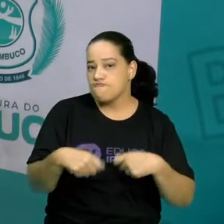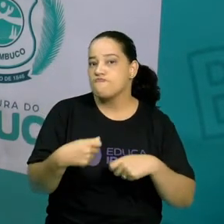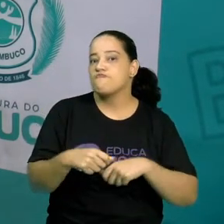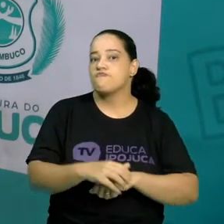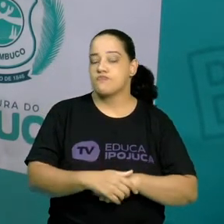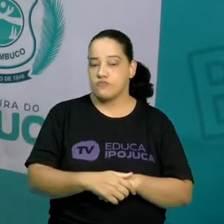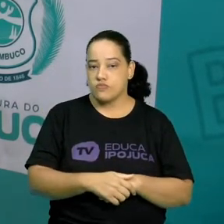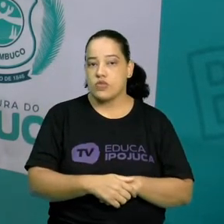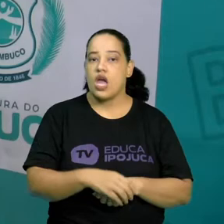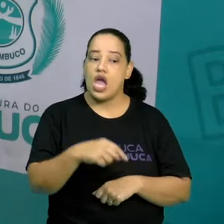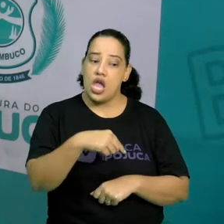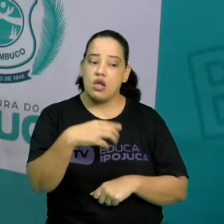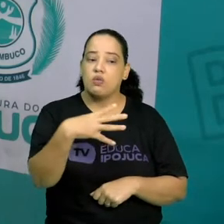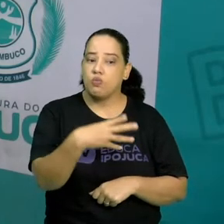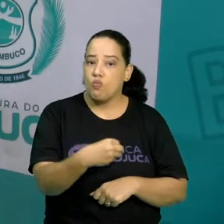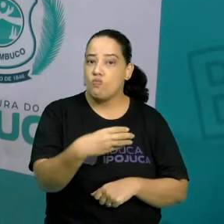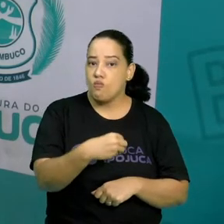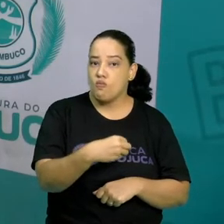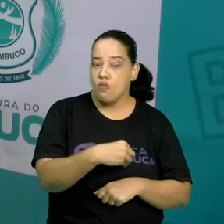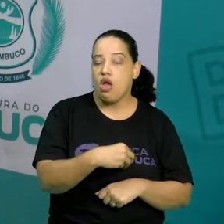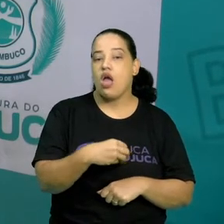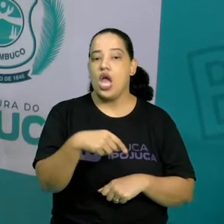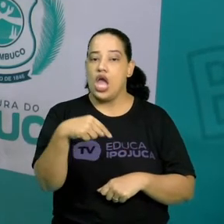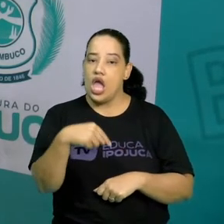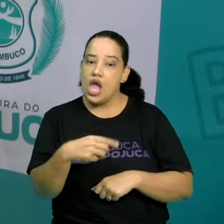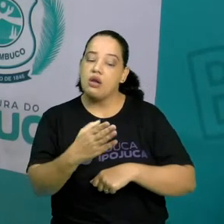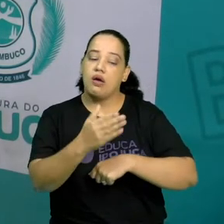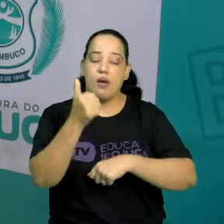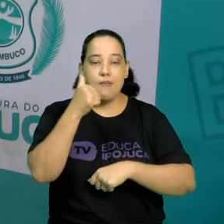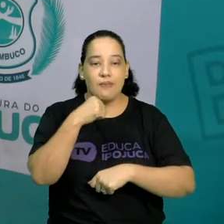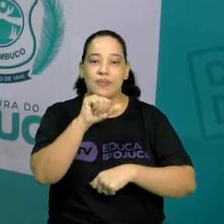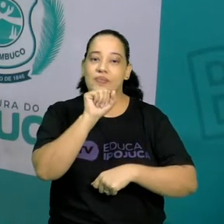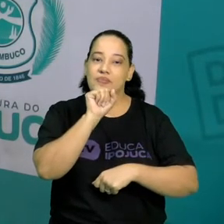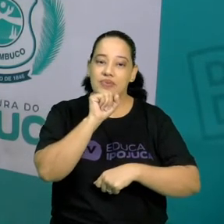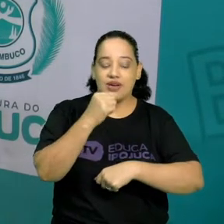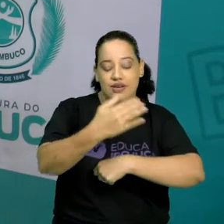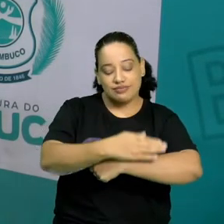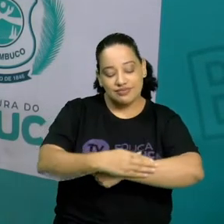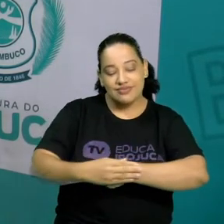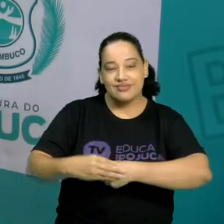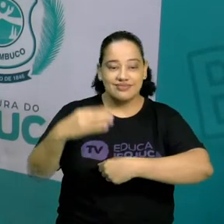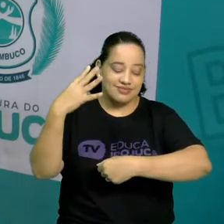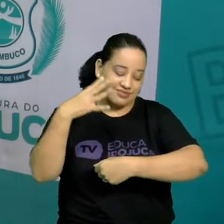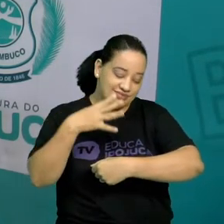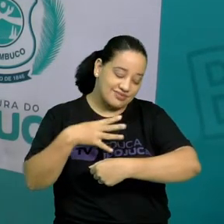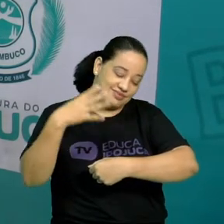ele mama, ele recebe ali o carinho e a atenção da mãe.